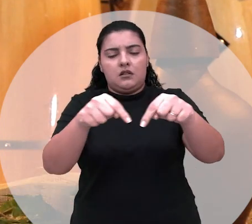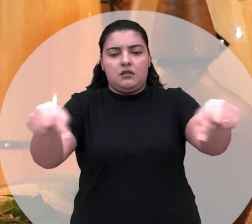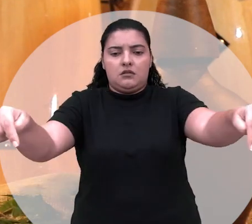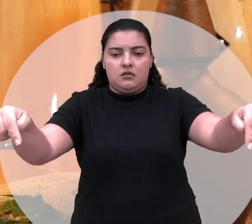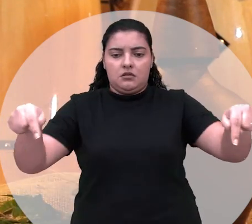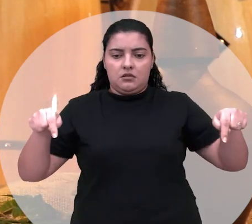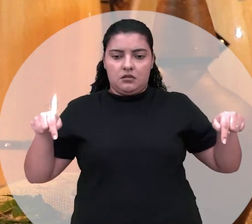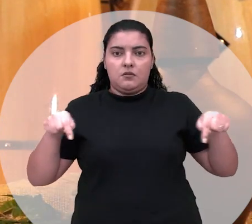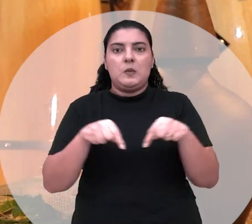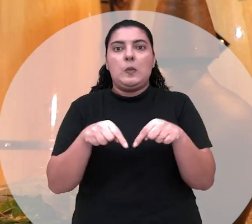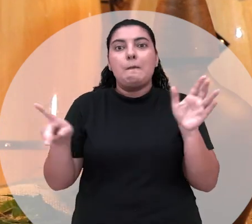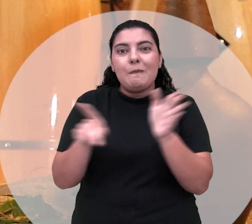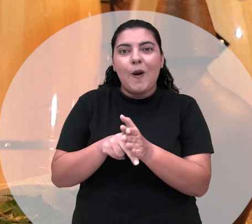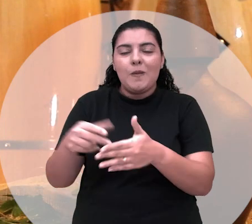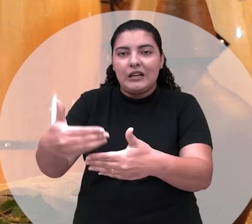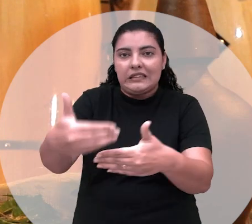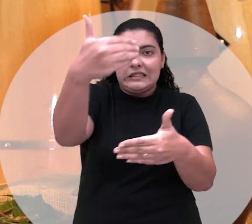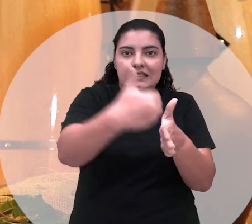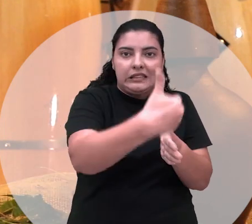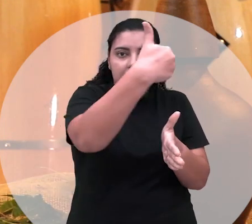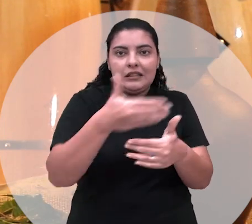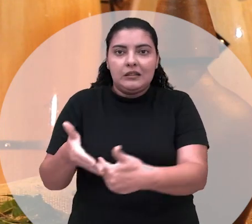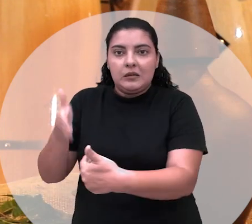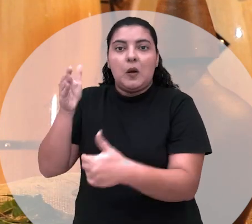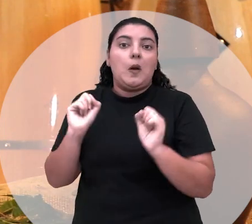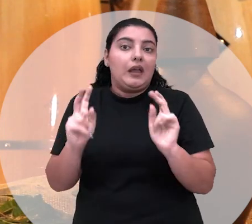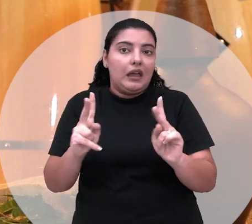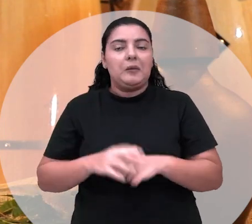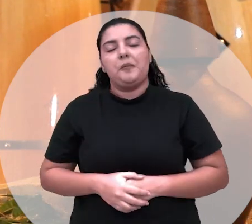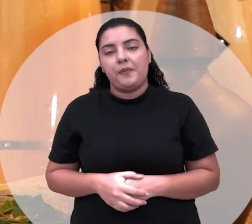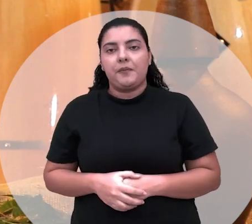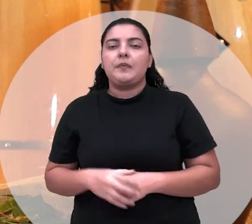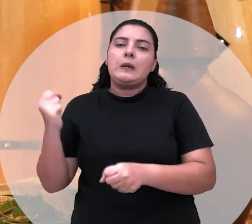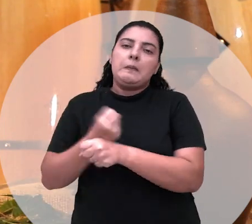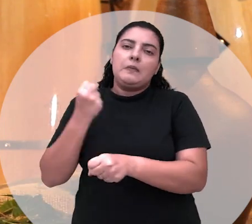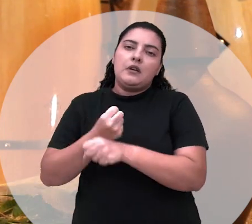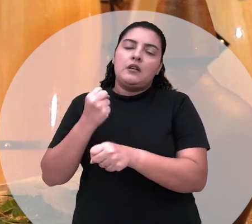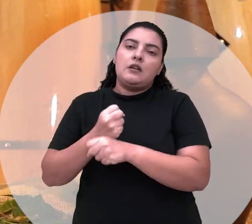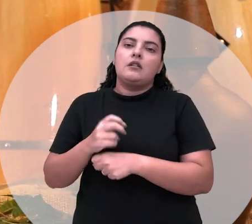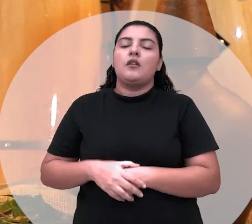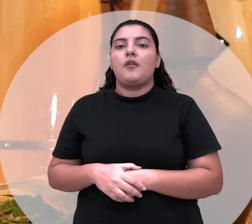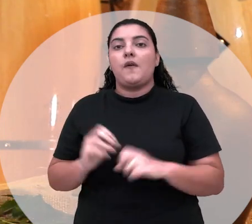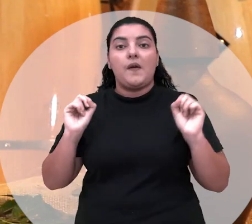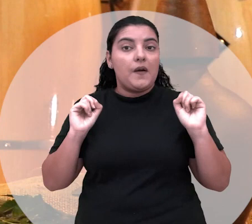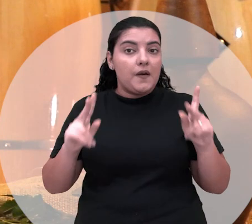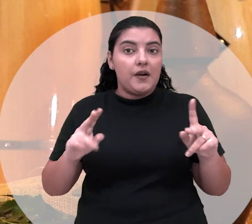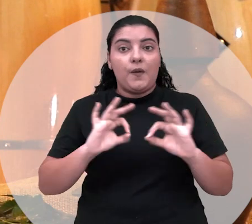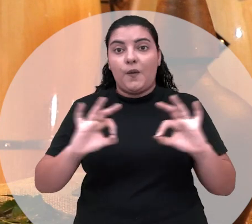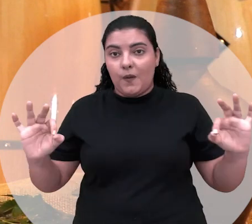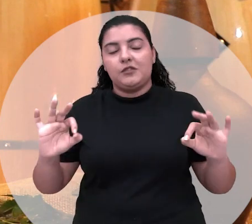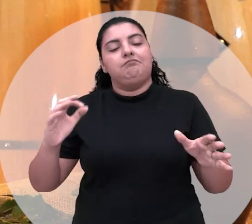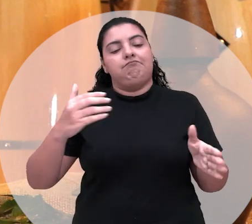muro. Que o outro, tinha um outro L. Tá bom. Chamei o pedreiro, pedreiro, cinco milheiros. Beleza, tá ótimo.